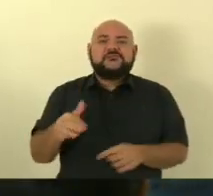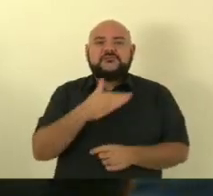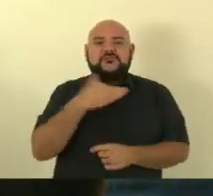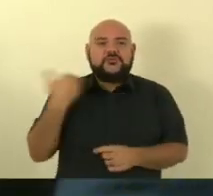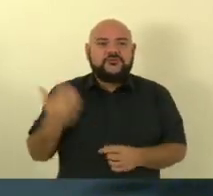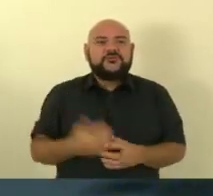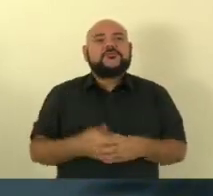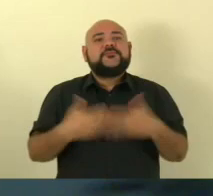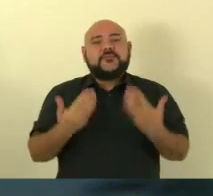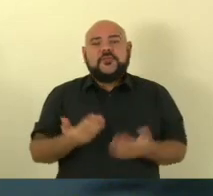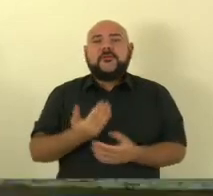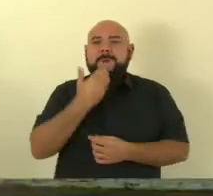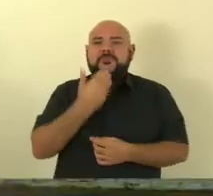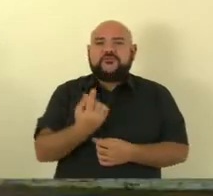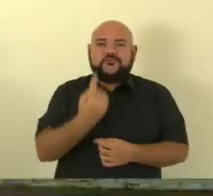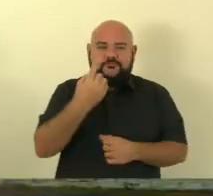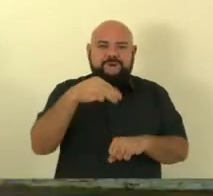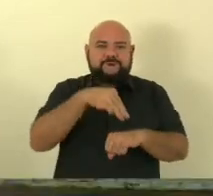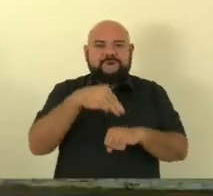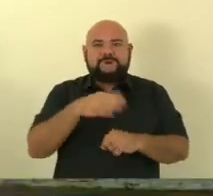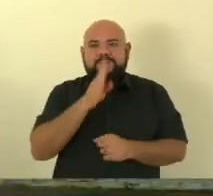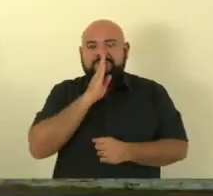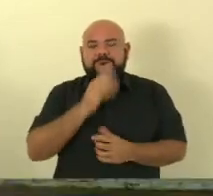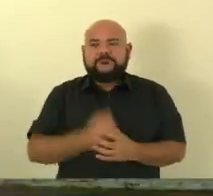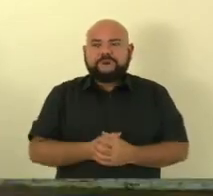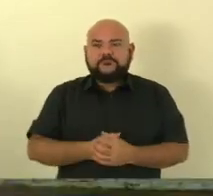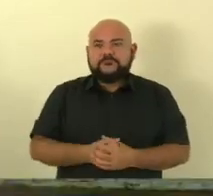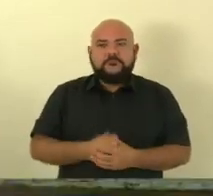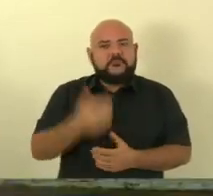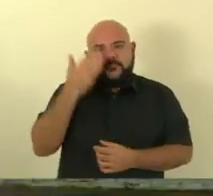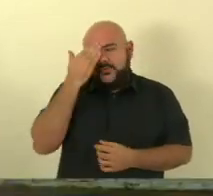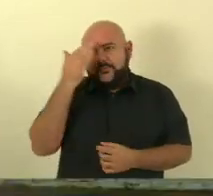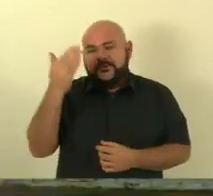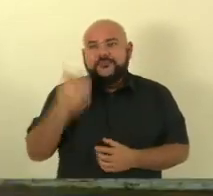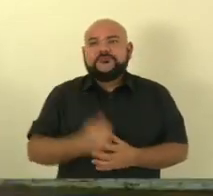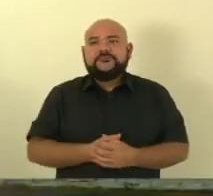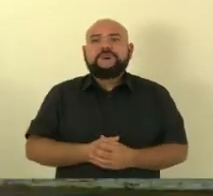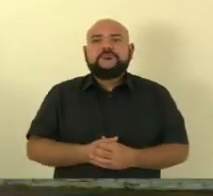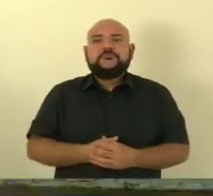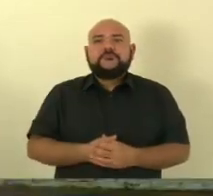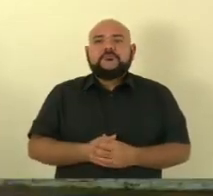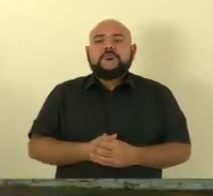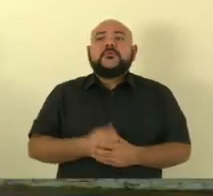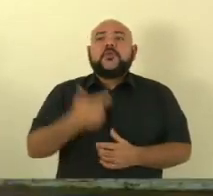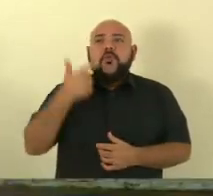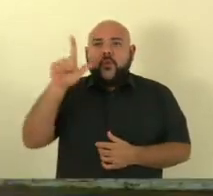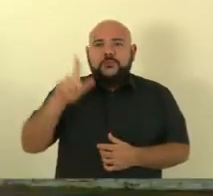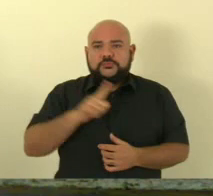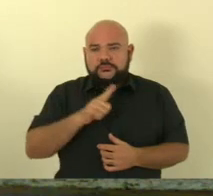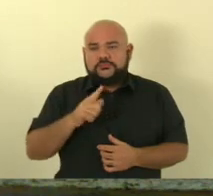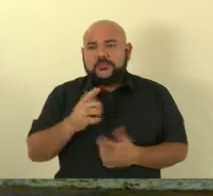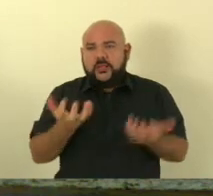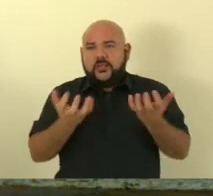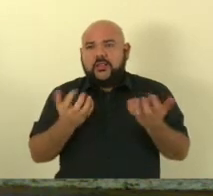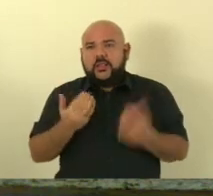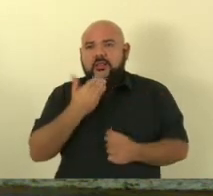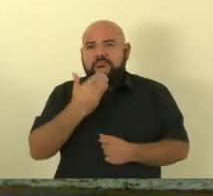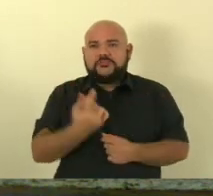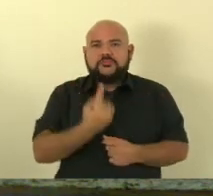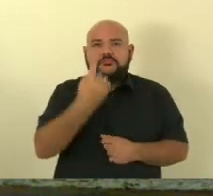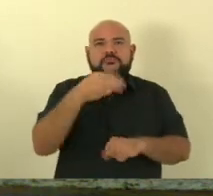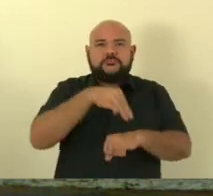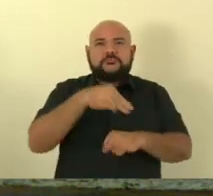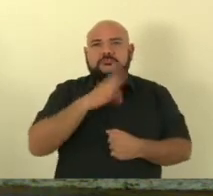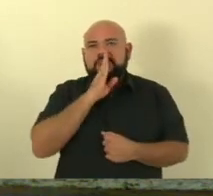casal, senhor presidente. Muito obrigado, deputado Thiago Hoffman. Algum outro deputado deseja fazer o pedido? Não havendo, faremos agora o minuto de